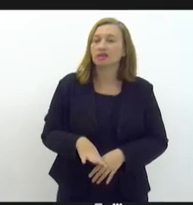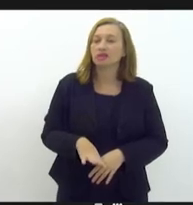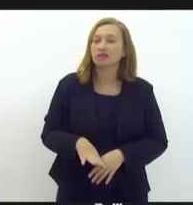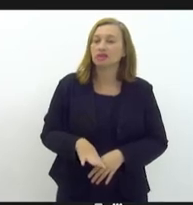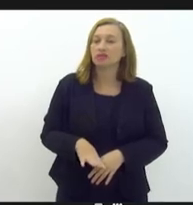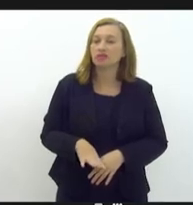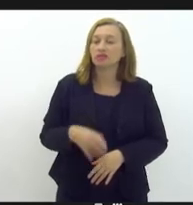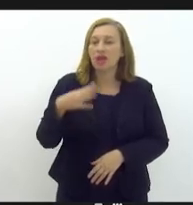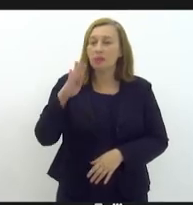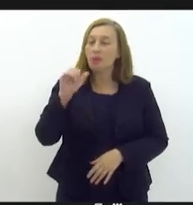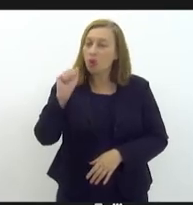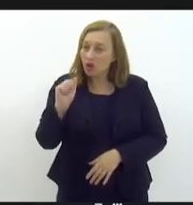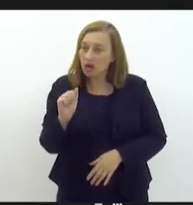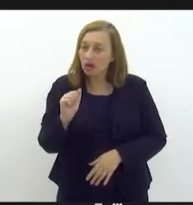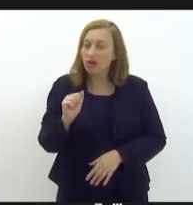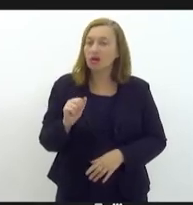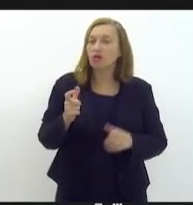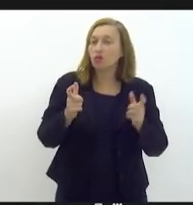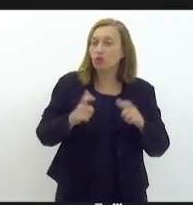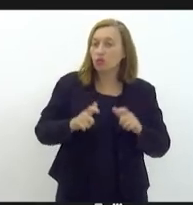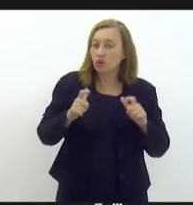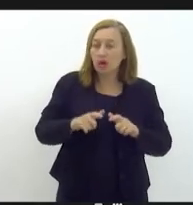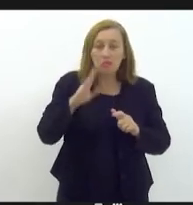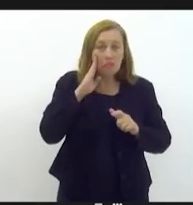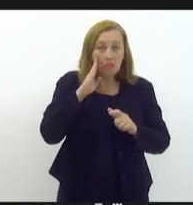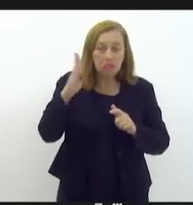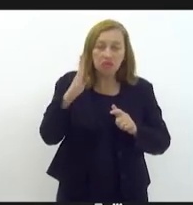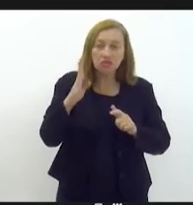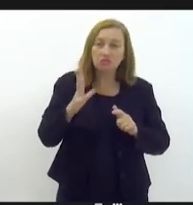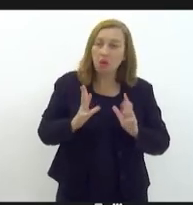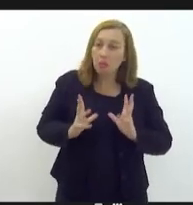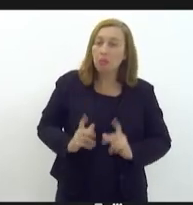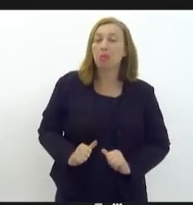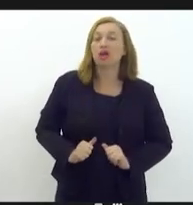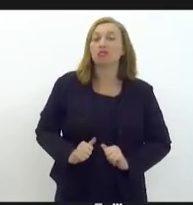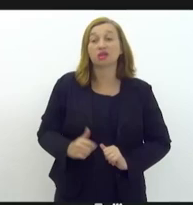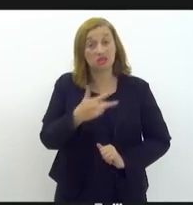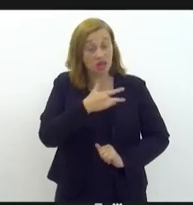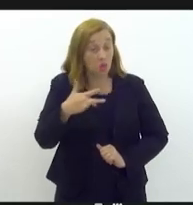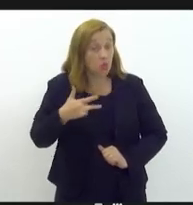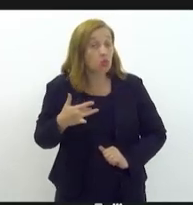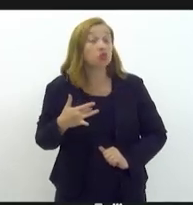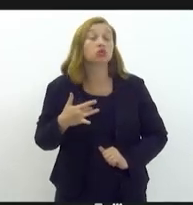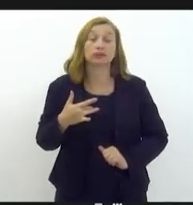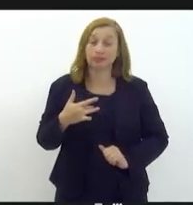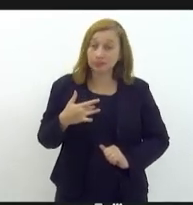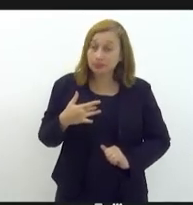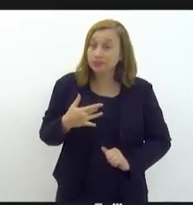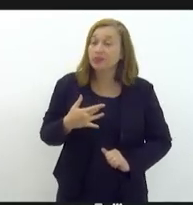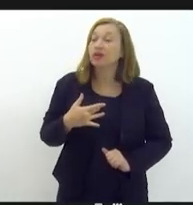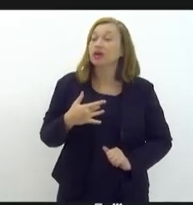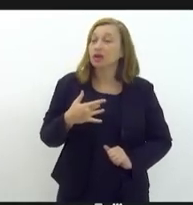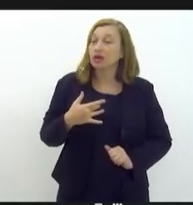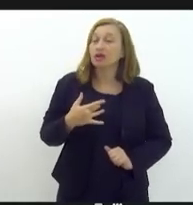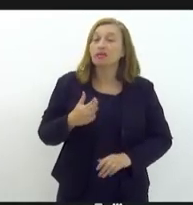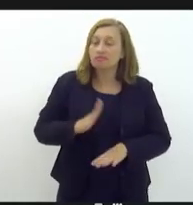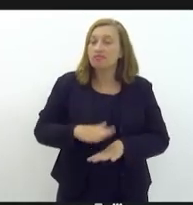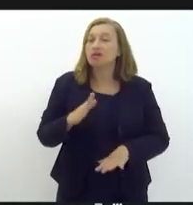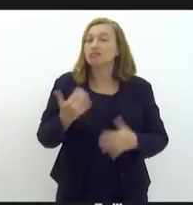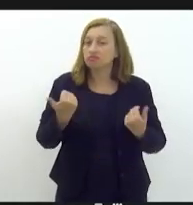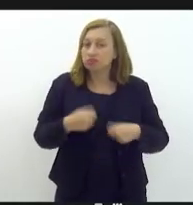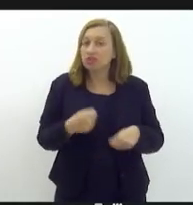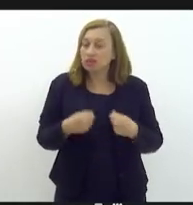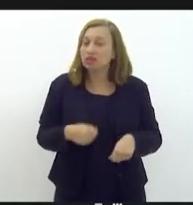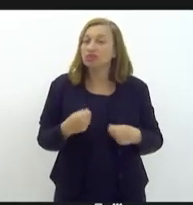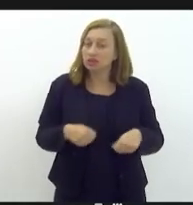a boca, é onde realmente a gente... É saúde, é bucal, é a parte que a gente mais precisa,